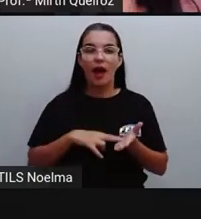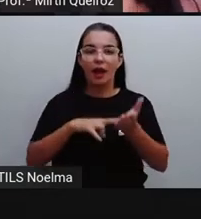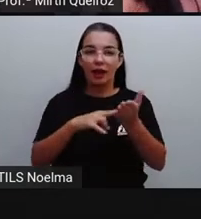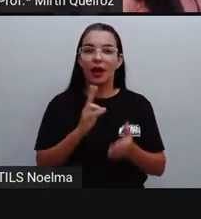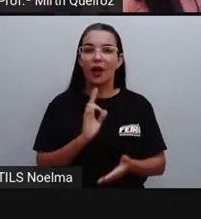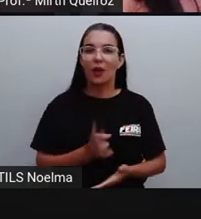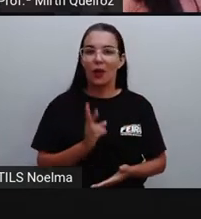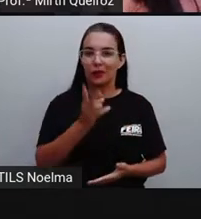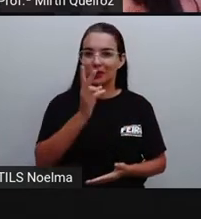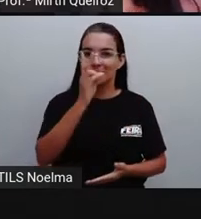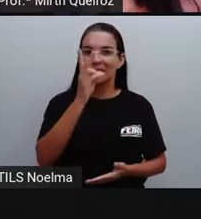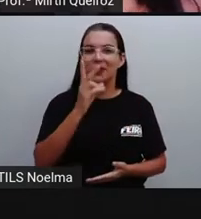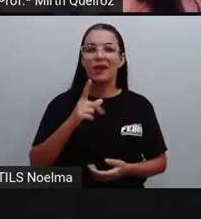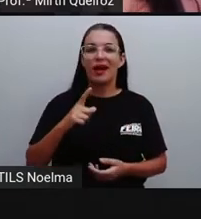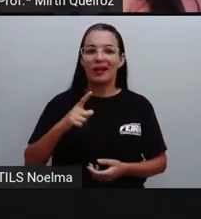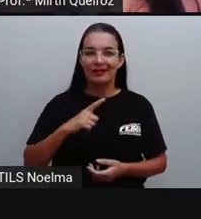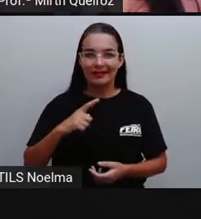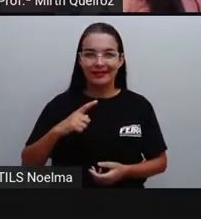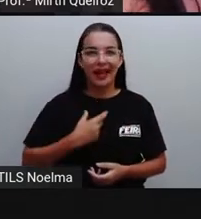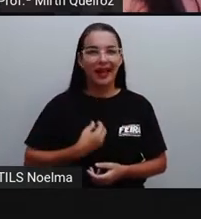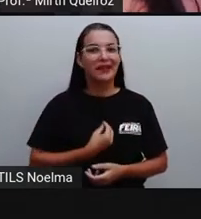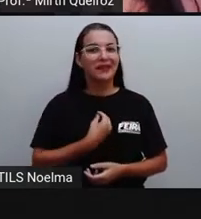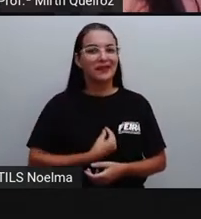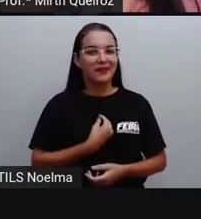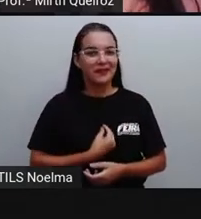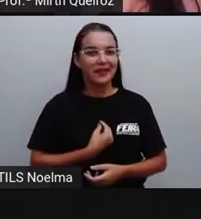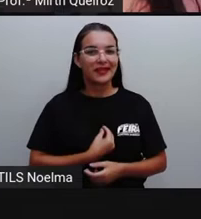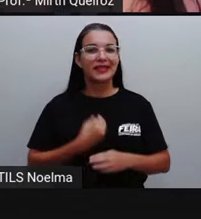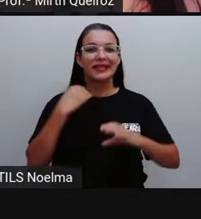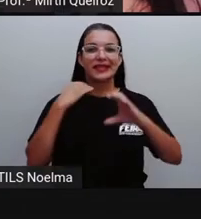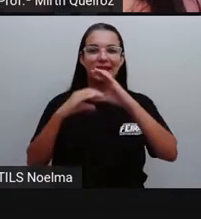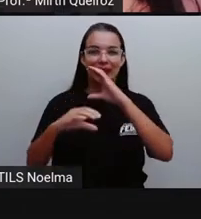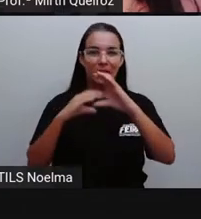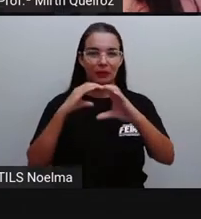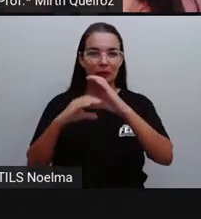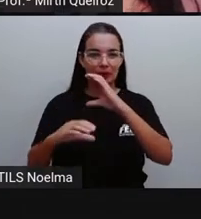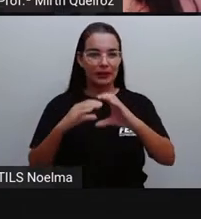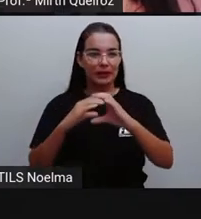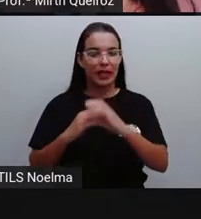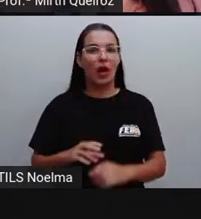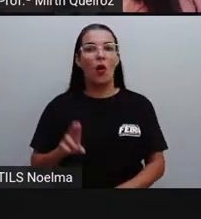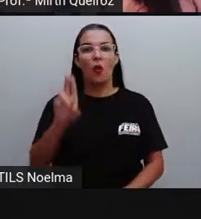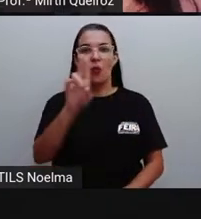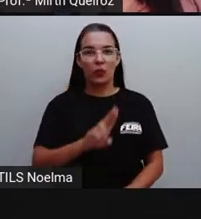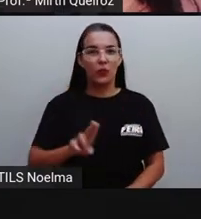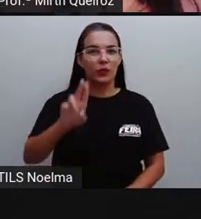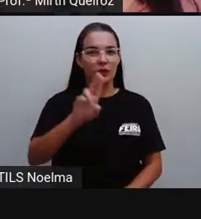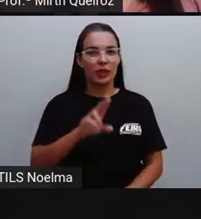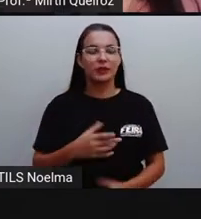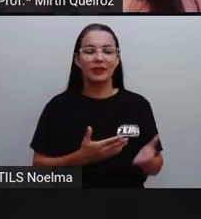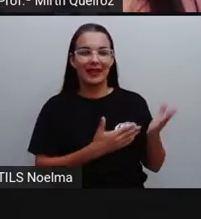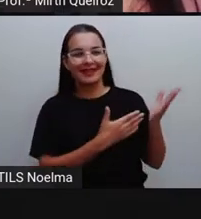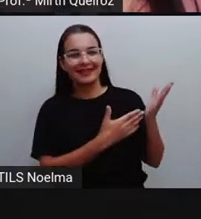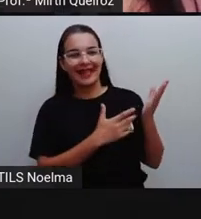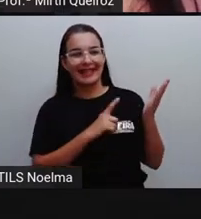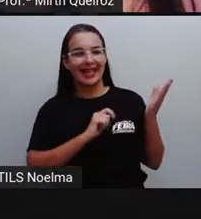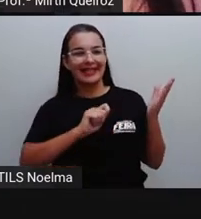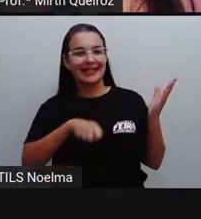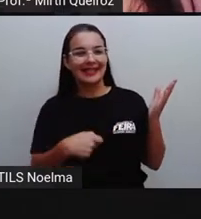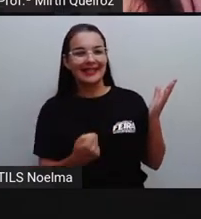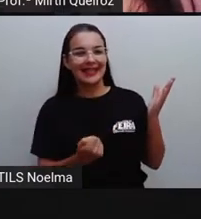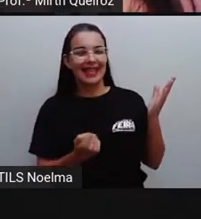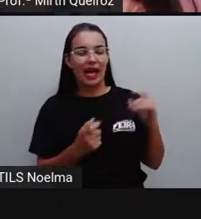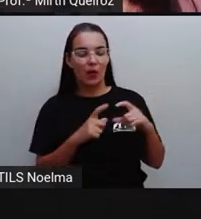sendo um instrumento de comunicação de grande utilidade. E aqui a gente tem os símbolos, né? Onde,